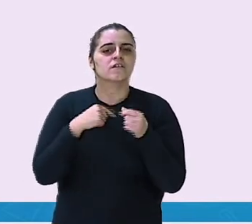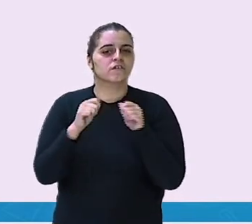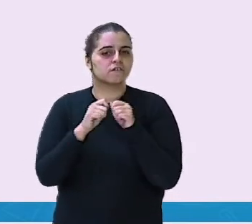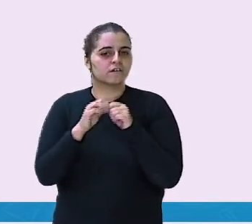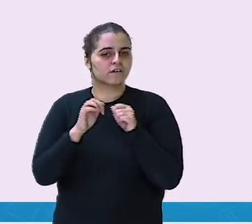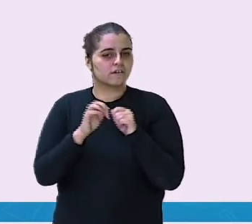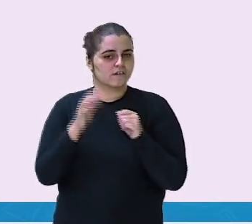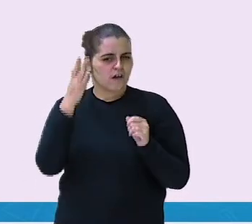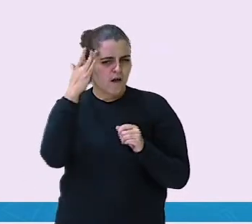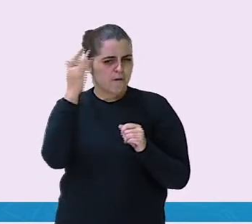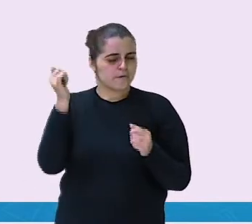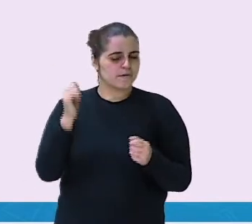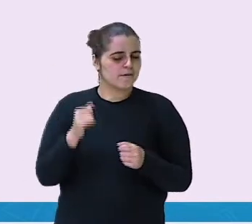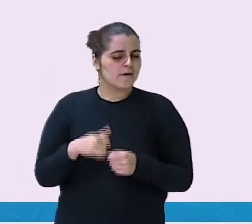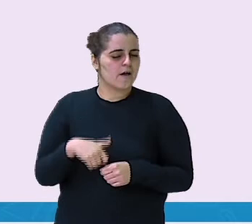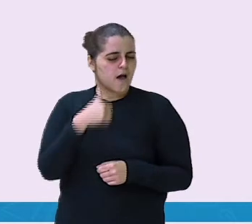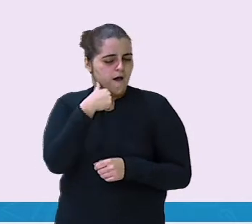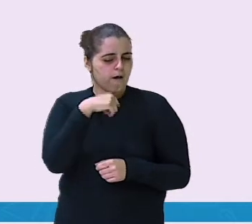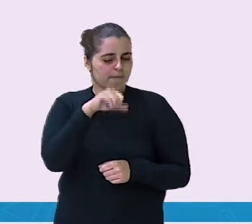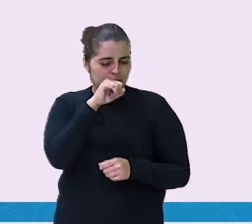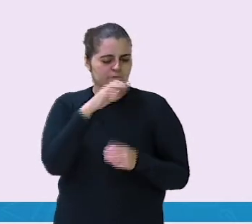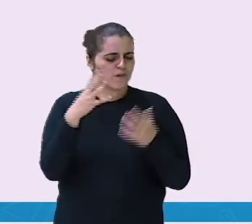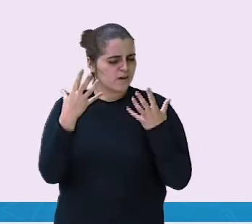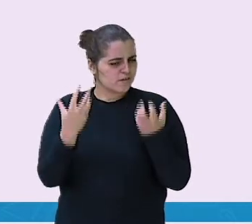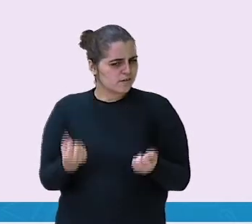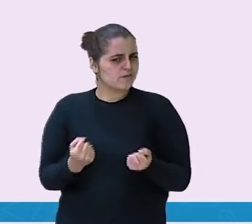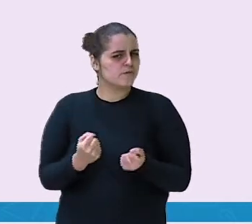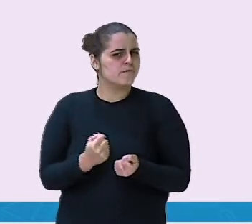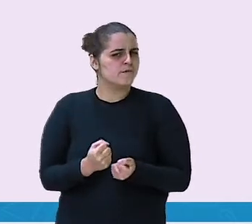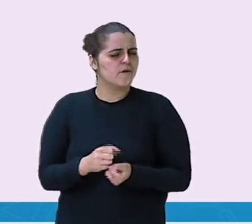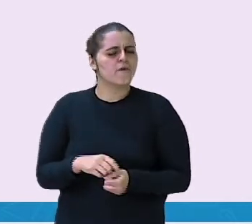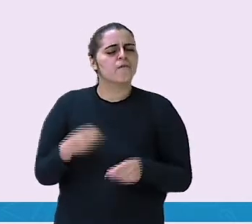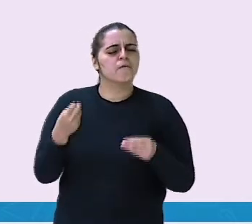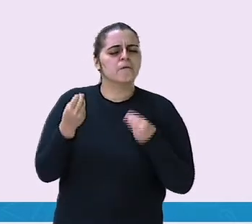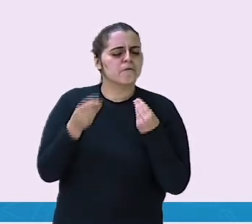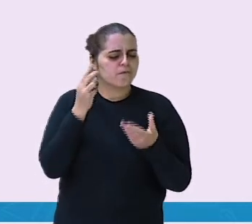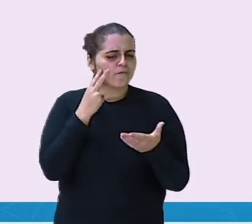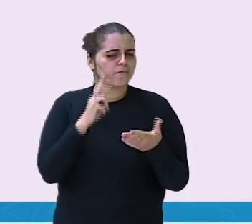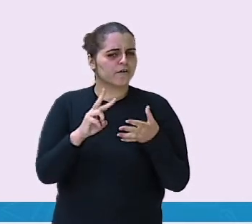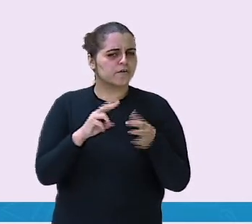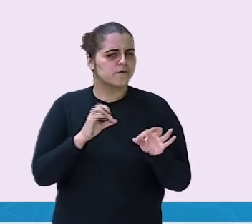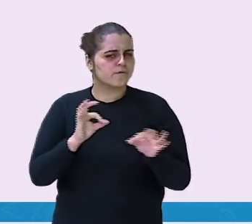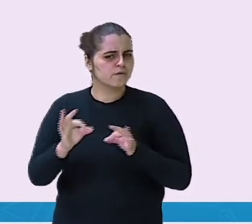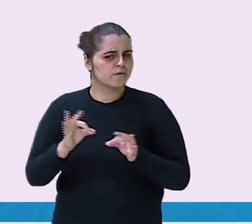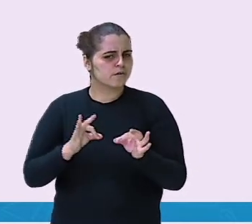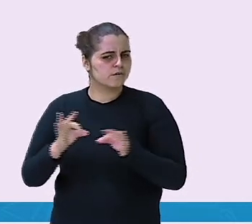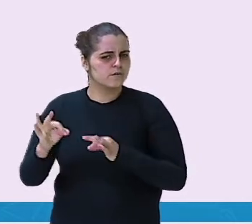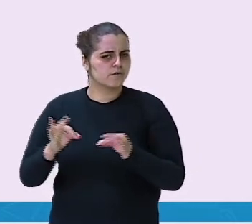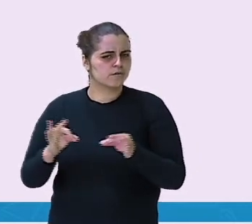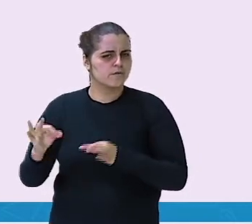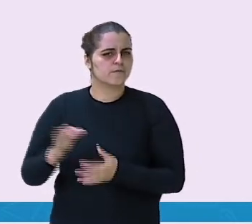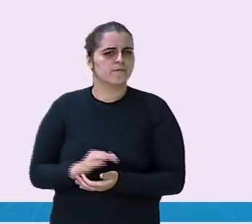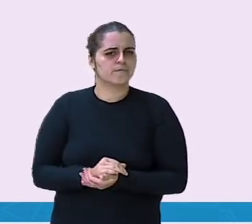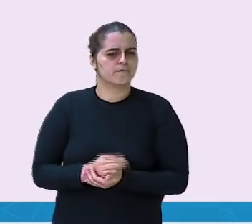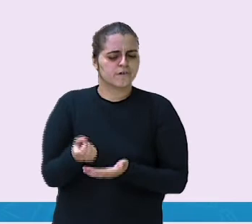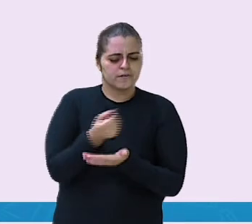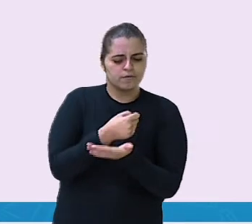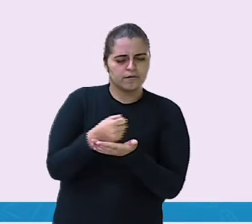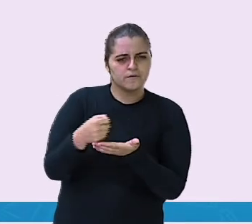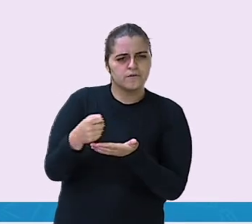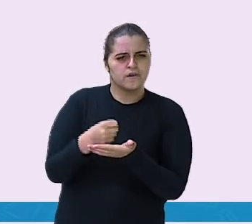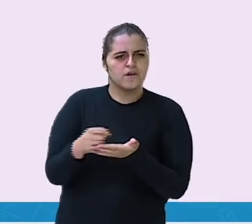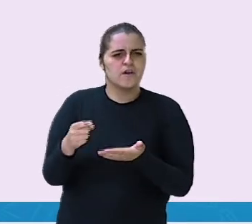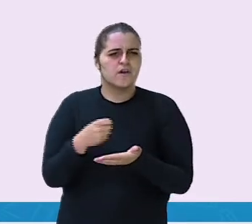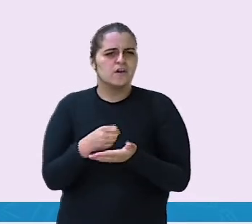Aí, a mãe aceitou. Então, agora vamos ver como que ficou a organização dele. Ele anotou assim,